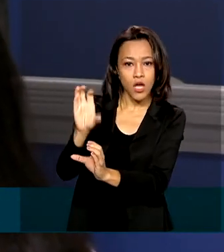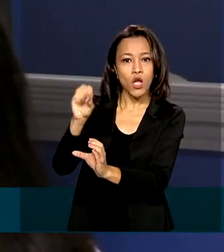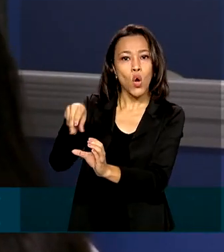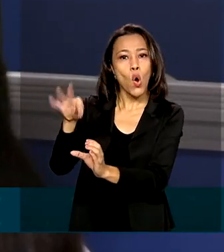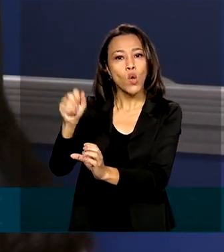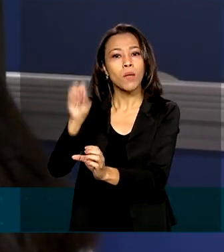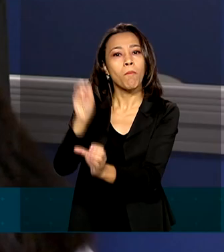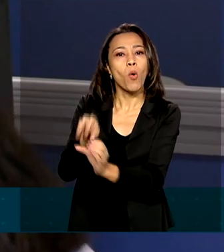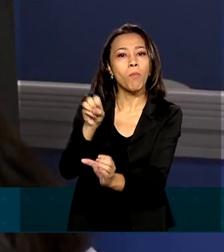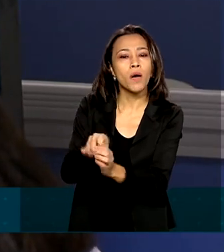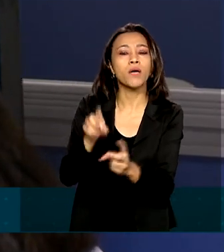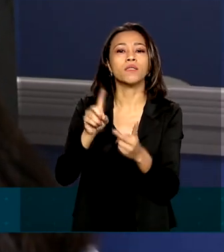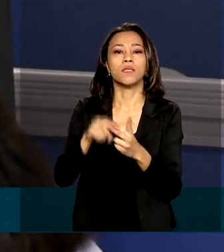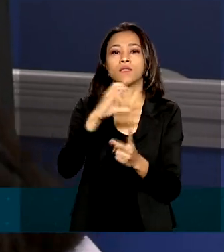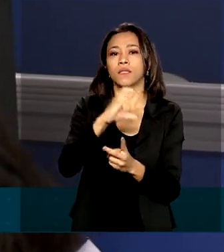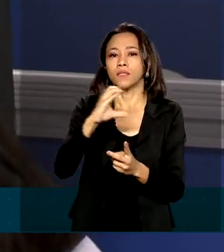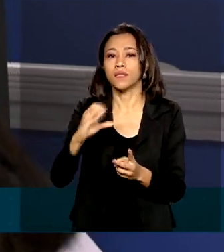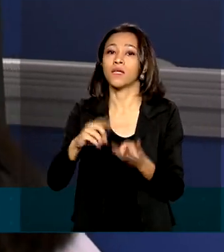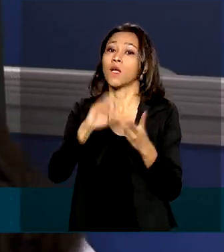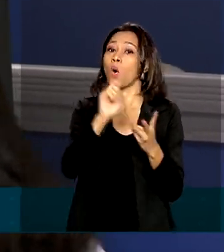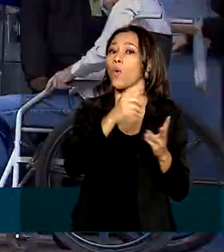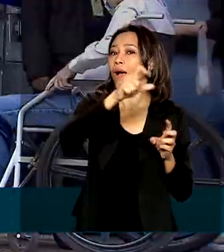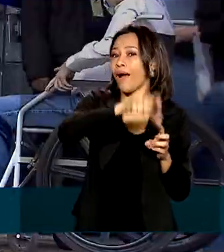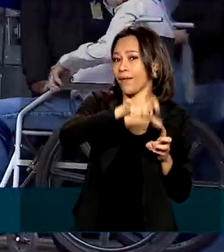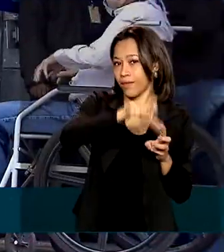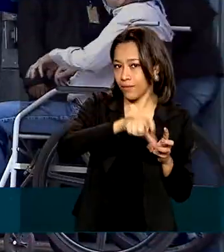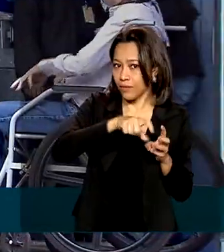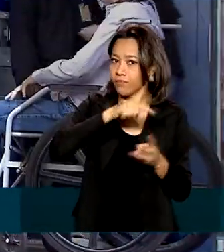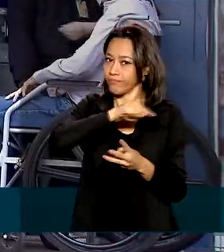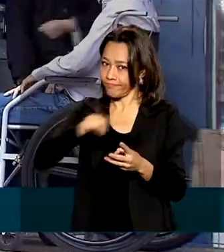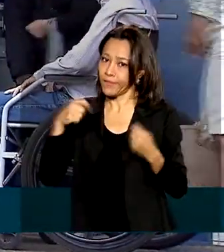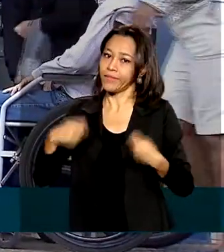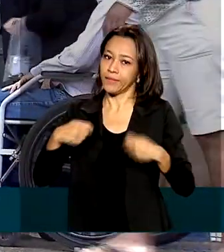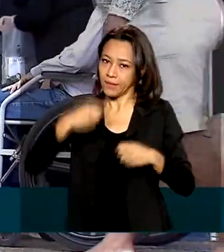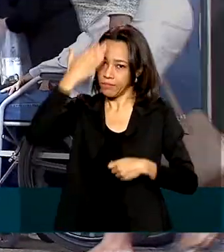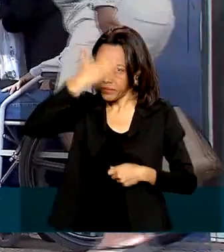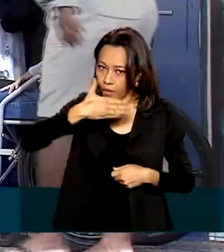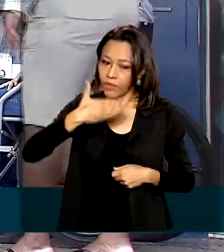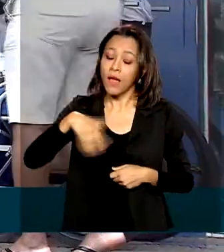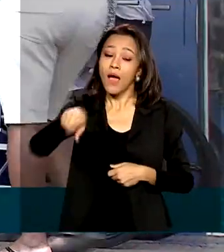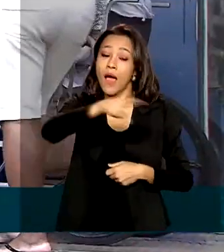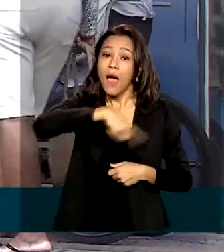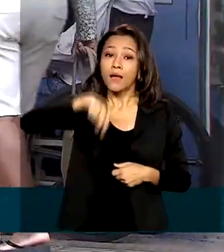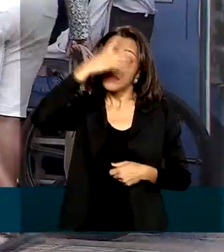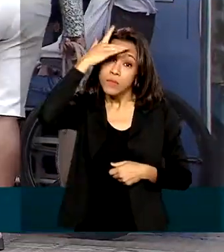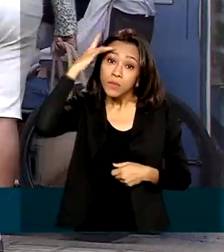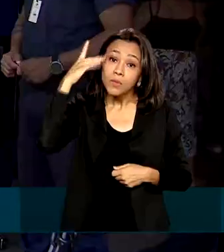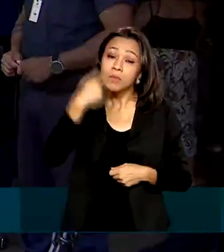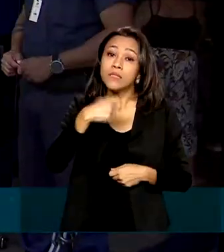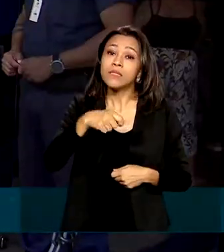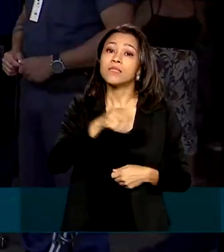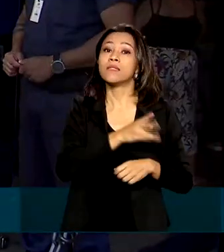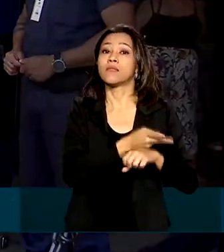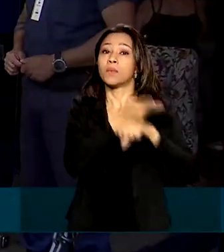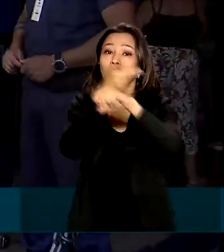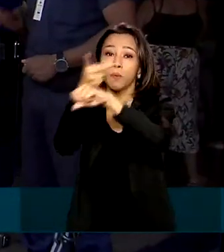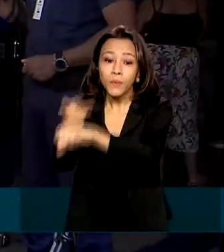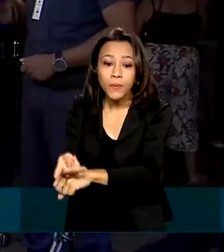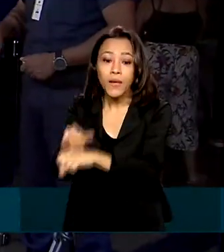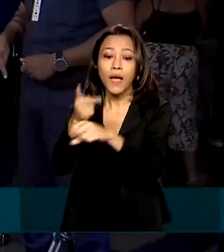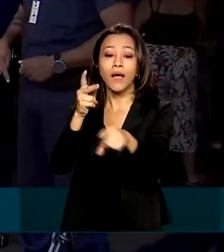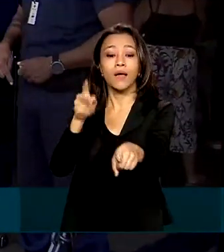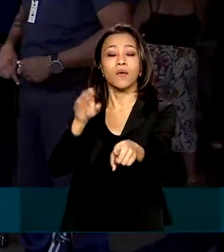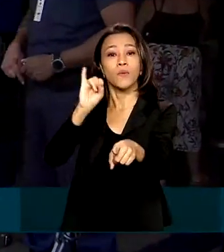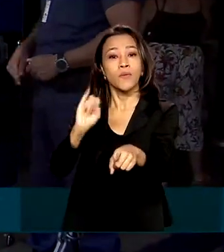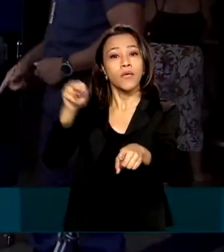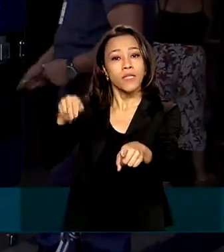conta poupança ou cartão magnético. Anualmente, os segurados devem comprovar na agência onde